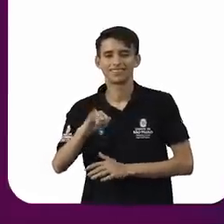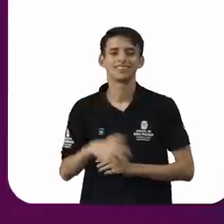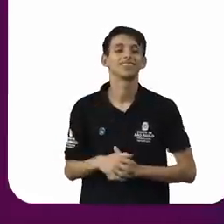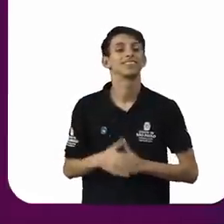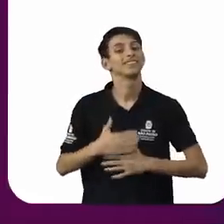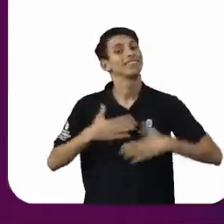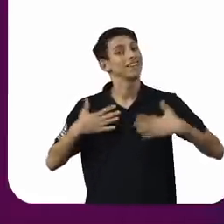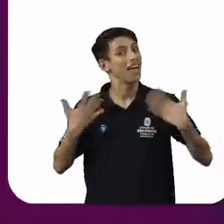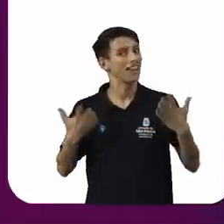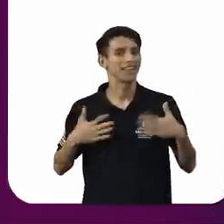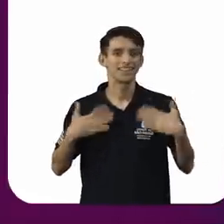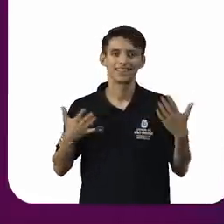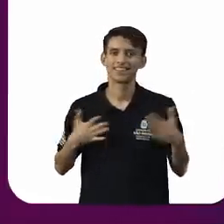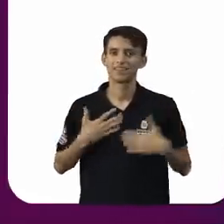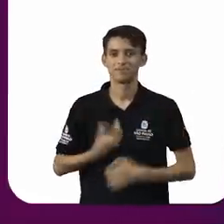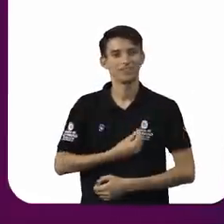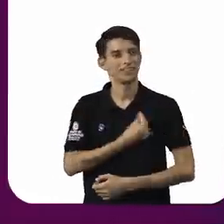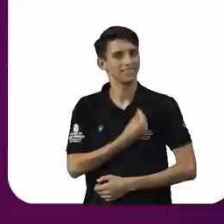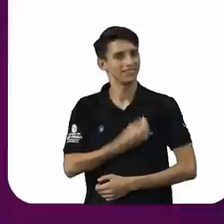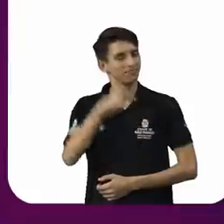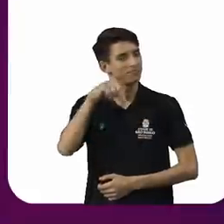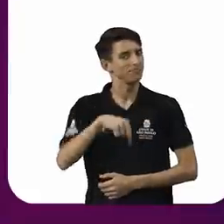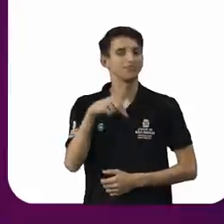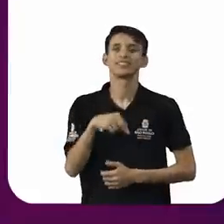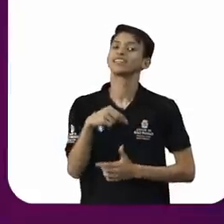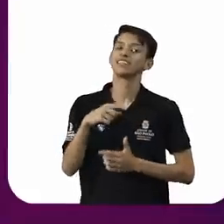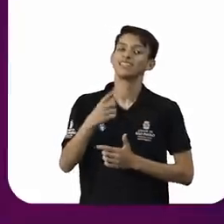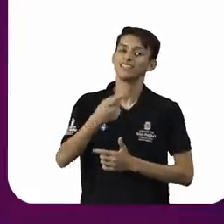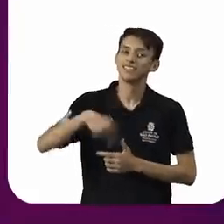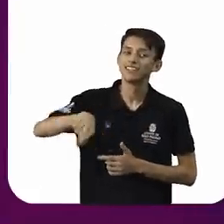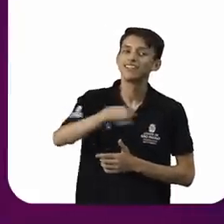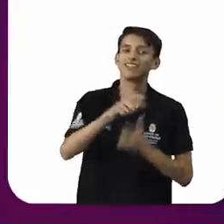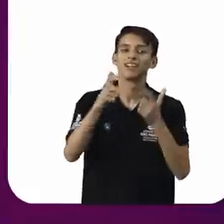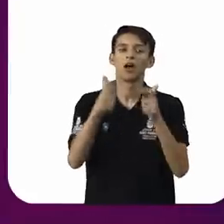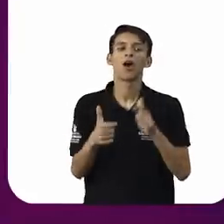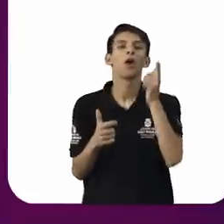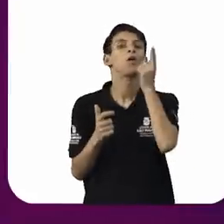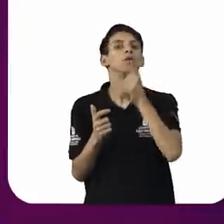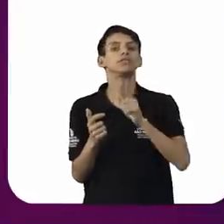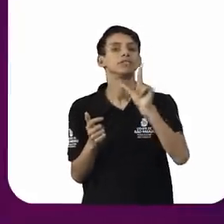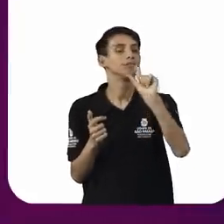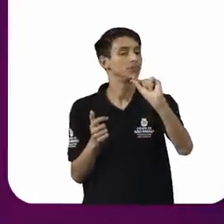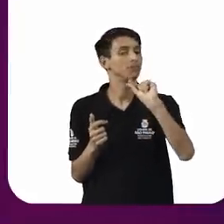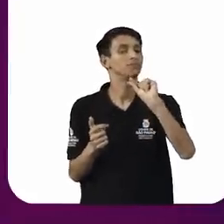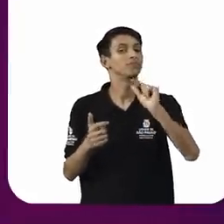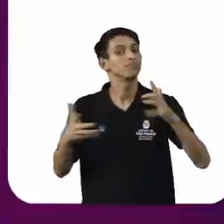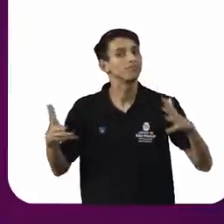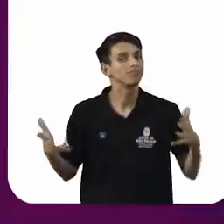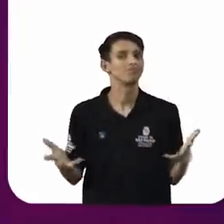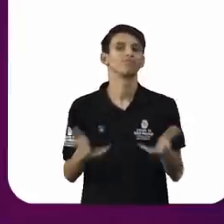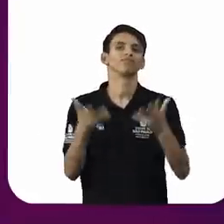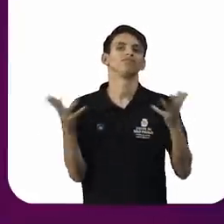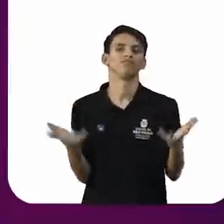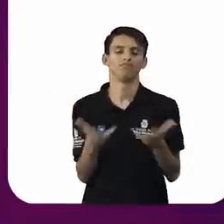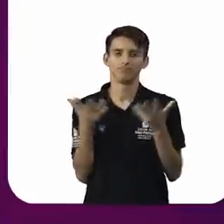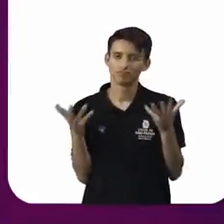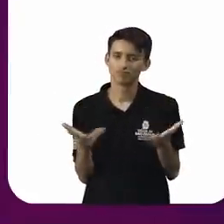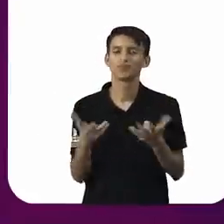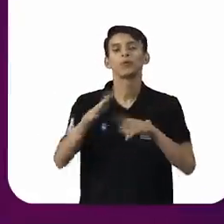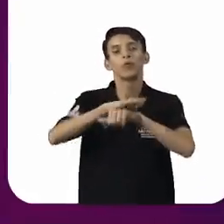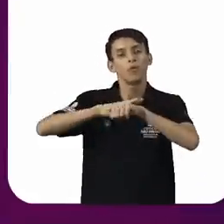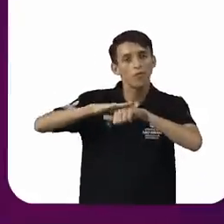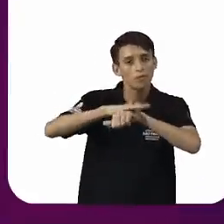alegria estar aqui e ter esse espaço para que possamos promover a